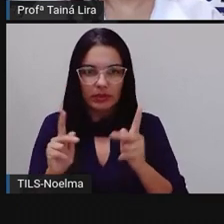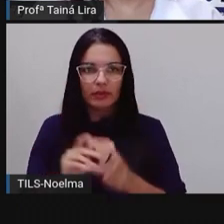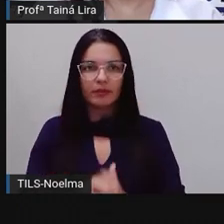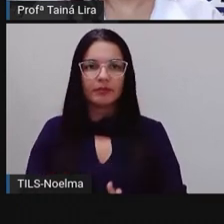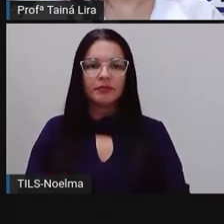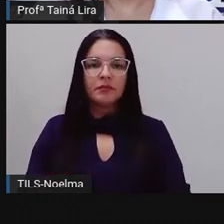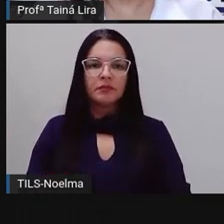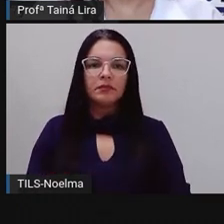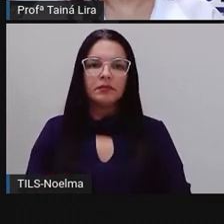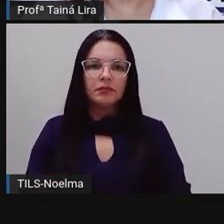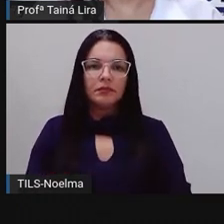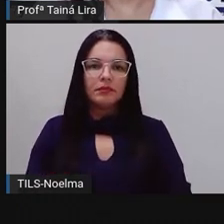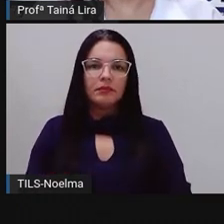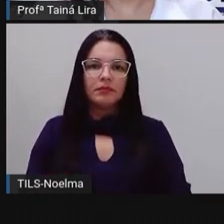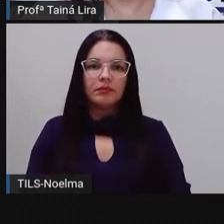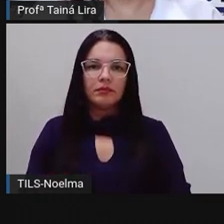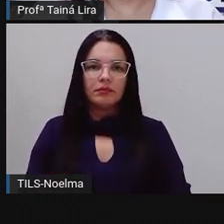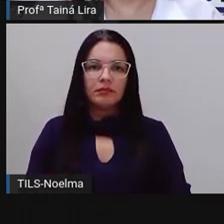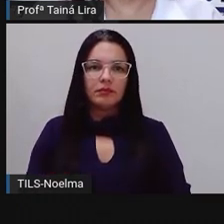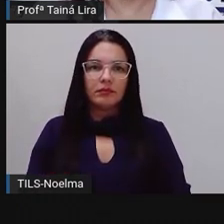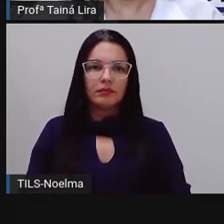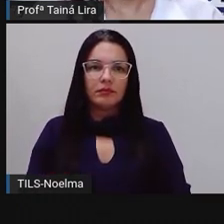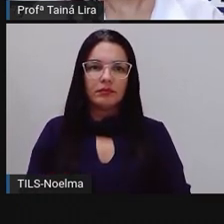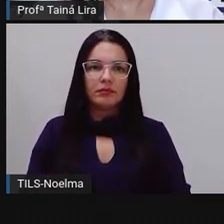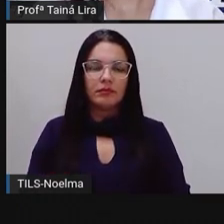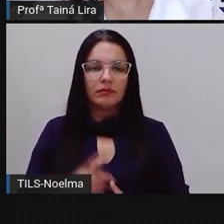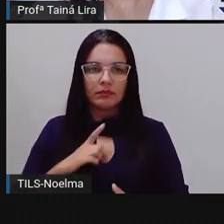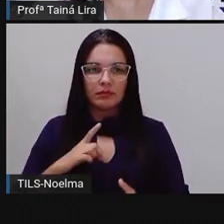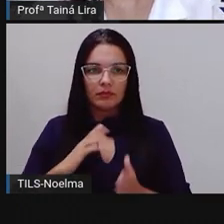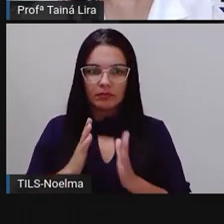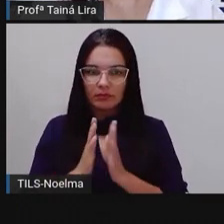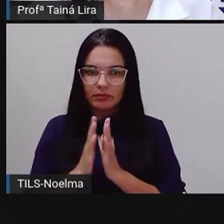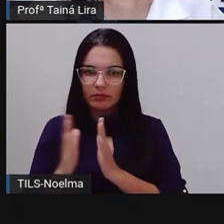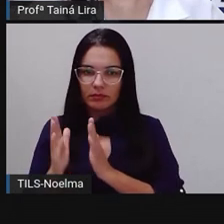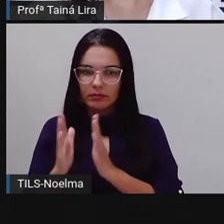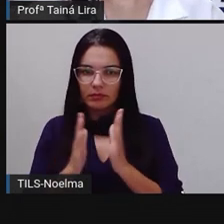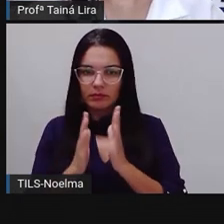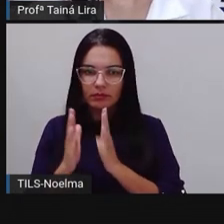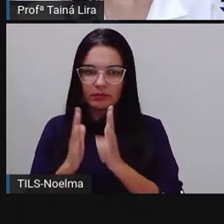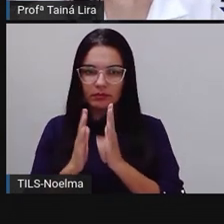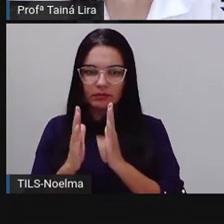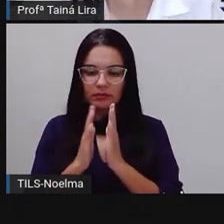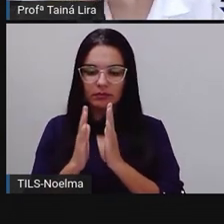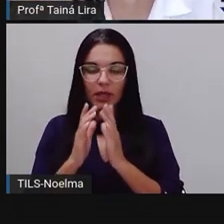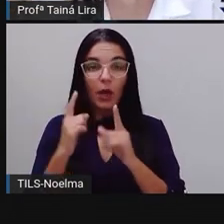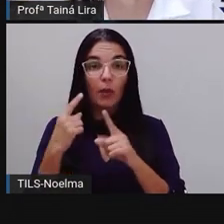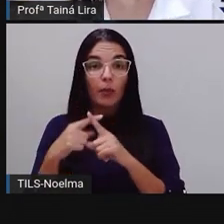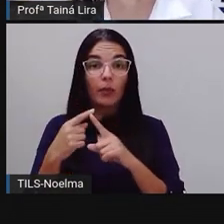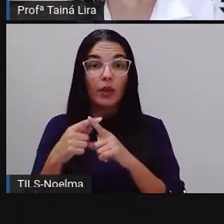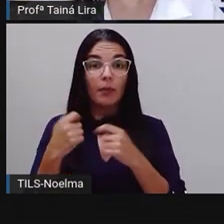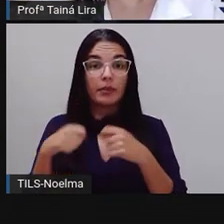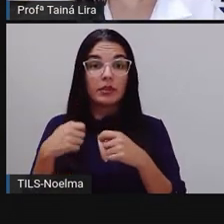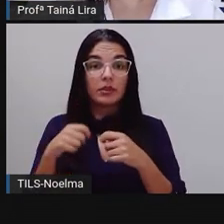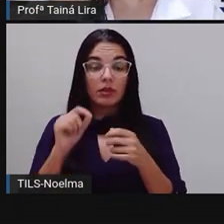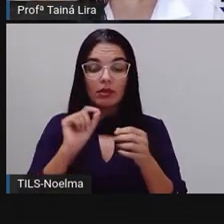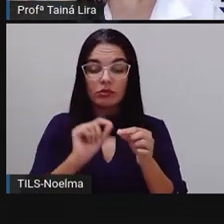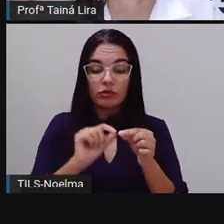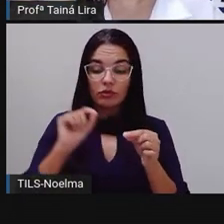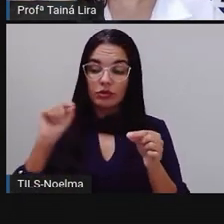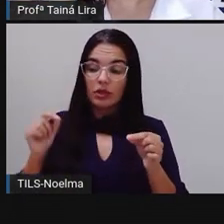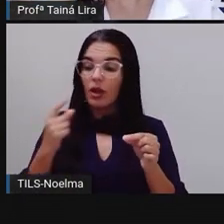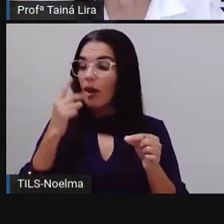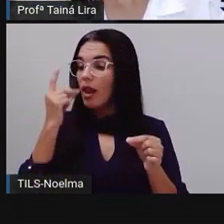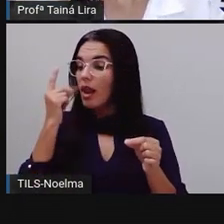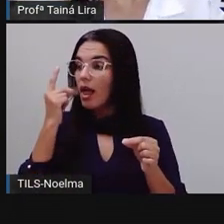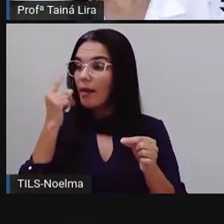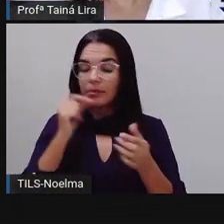espaço aqui, ó, pequeno, mas tem um espaçozinho entre as letras, justamente porque eu precisei tirar o lápis do papel, eu comecei a